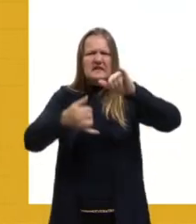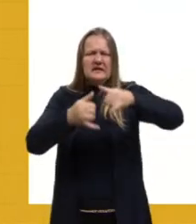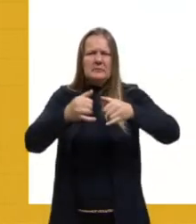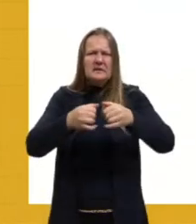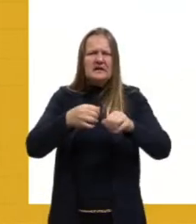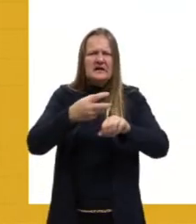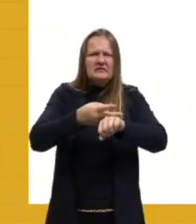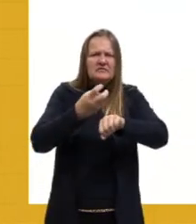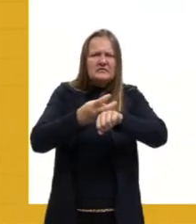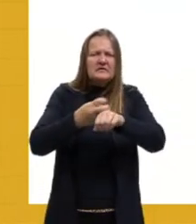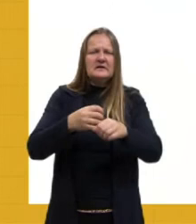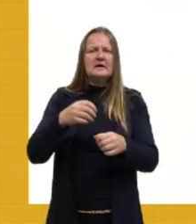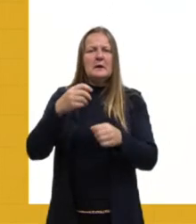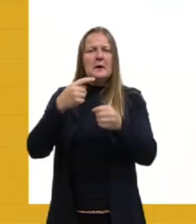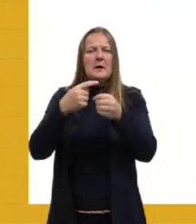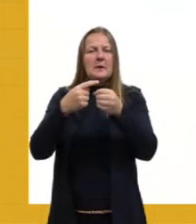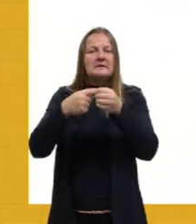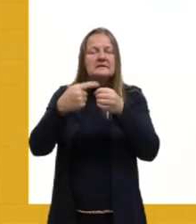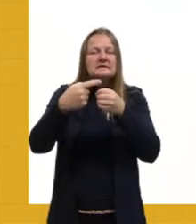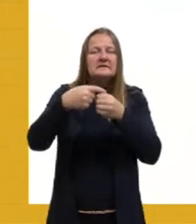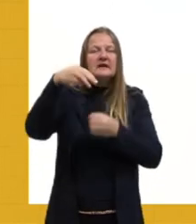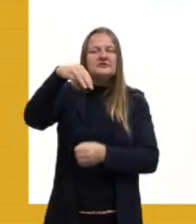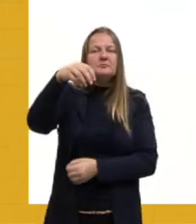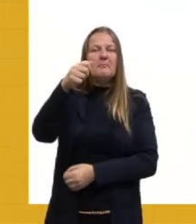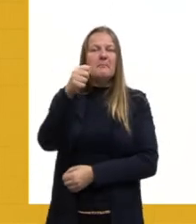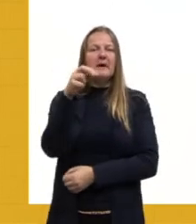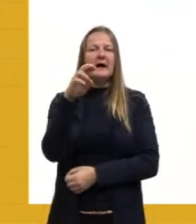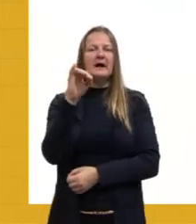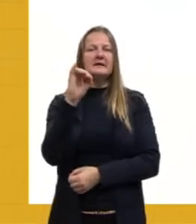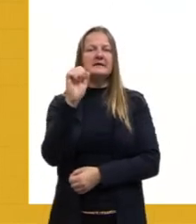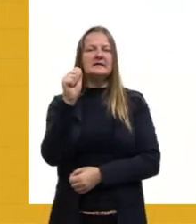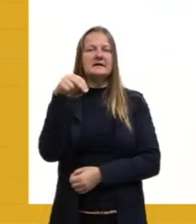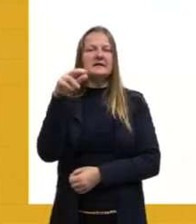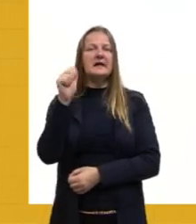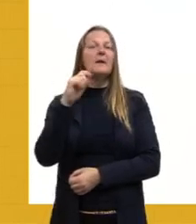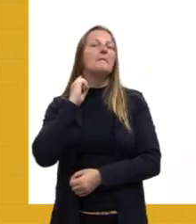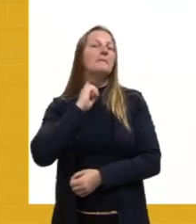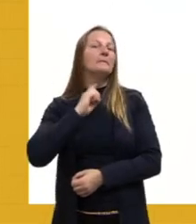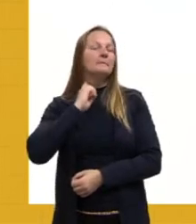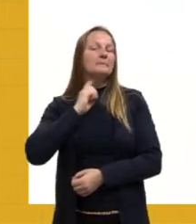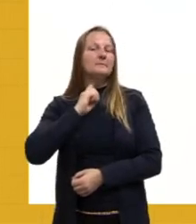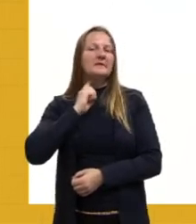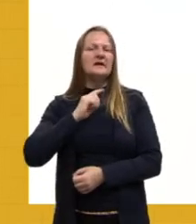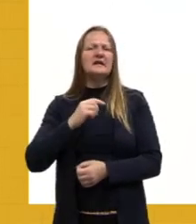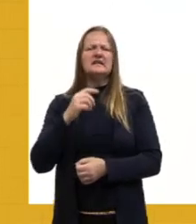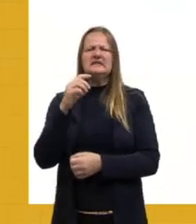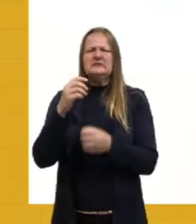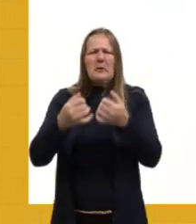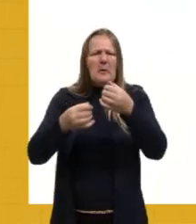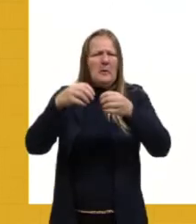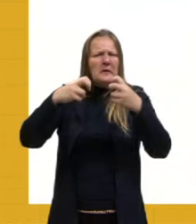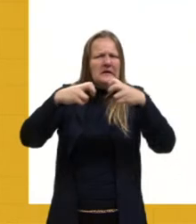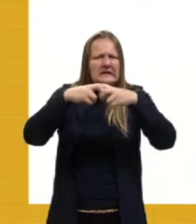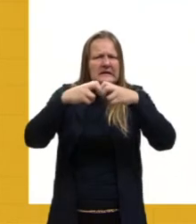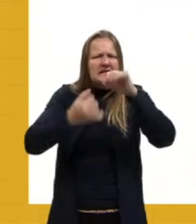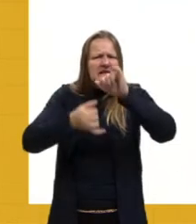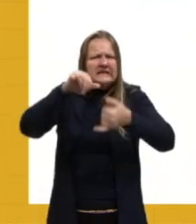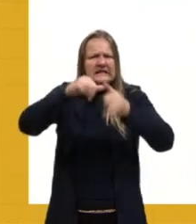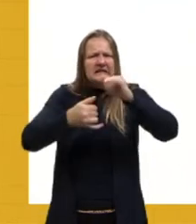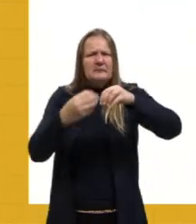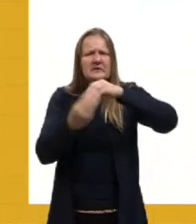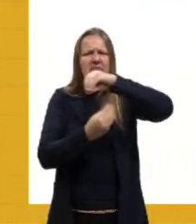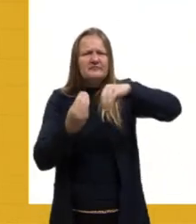no município mineiro de Mariana e o derramamento de produtos tóxicos nas águas do Rio